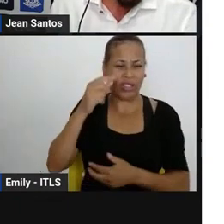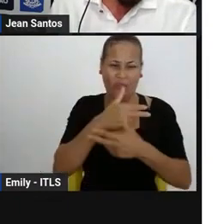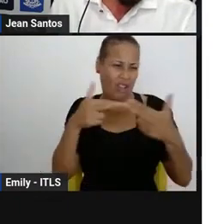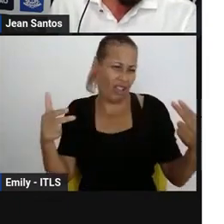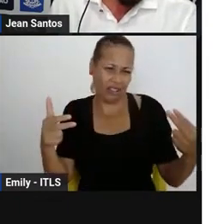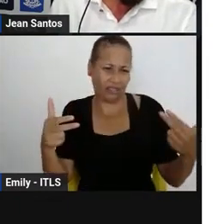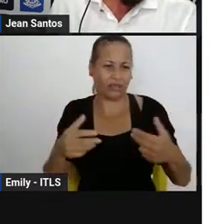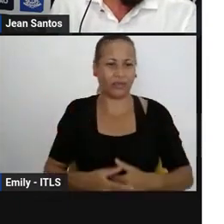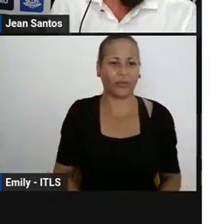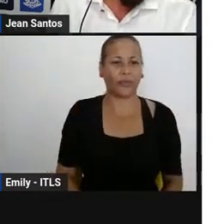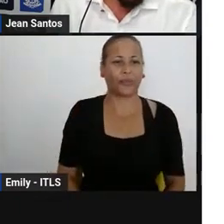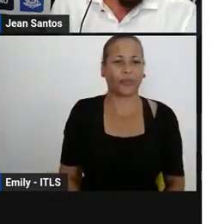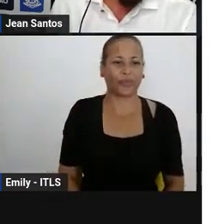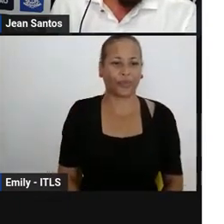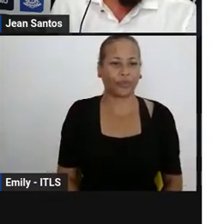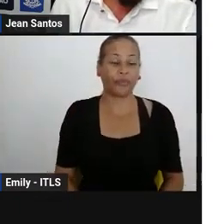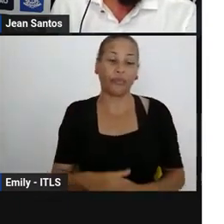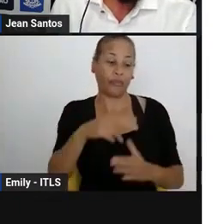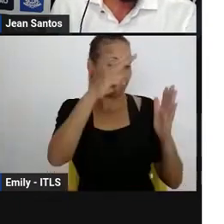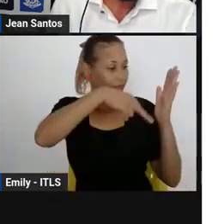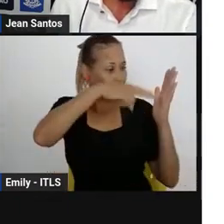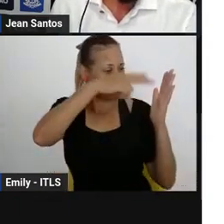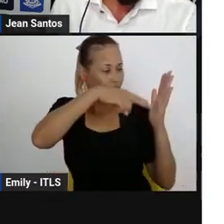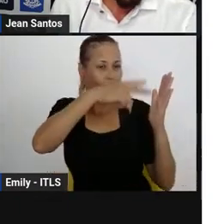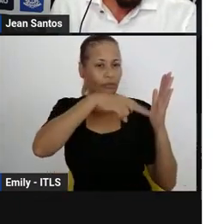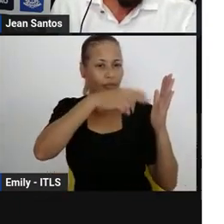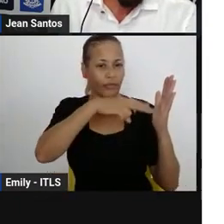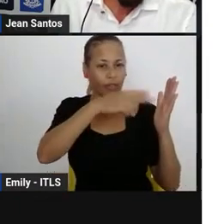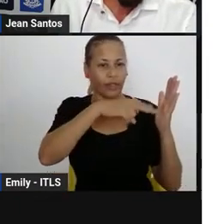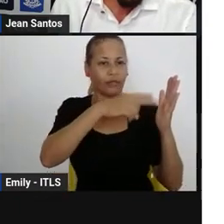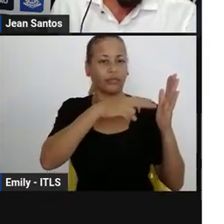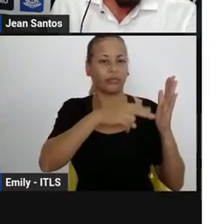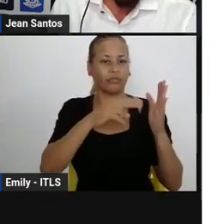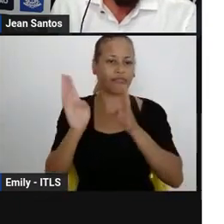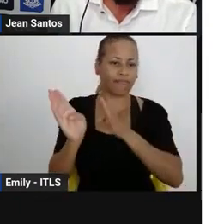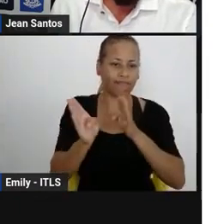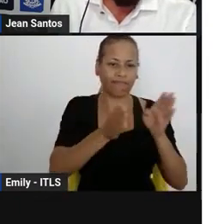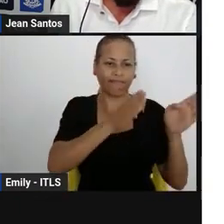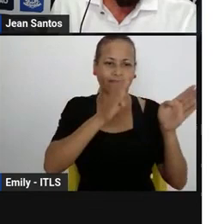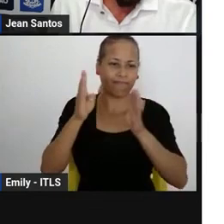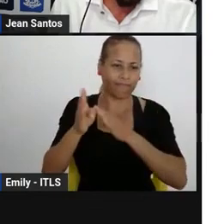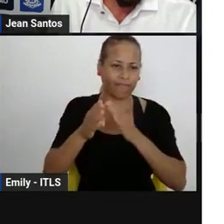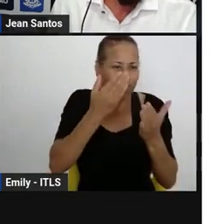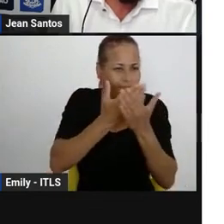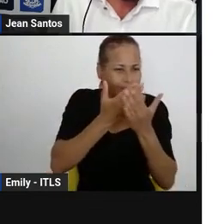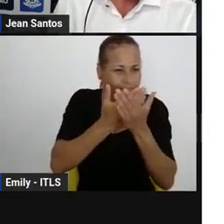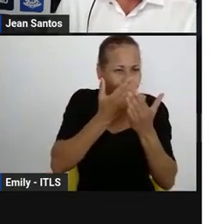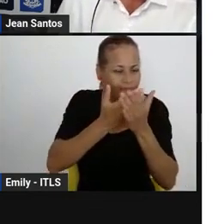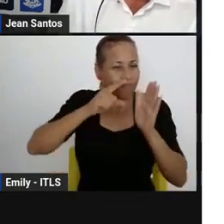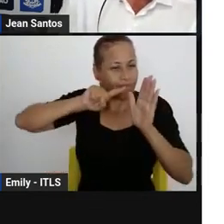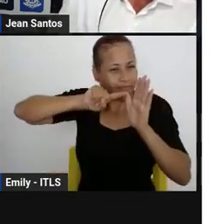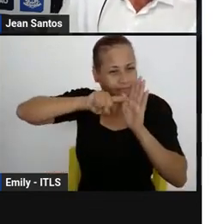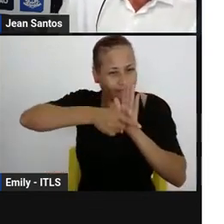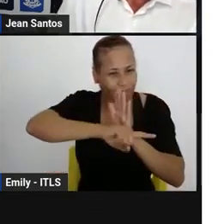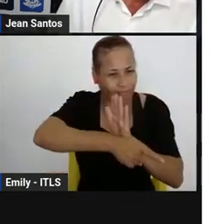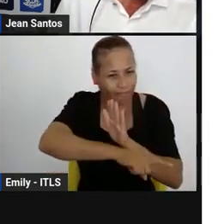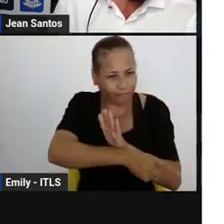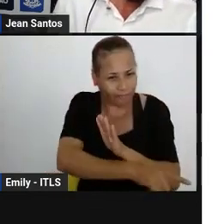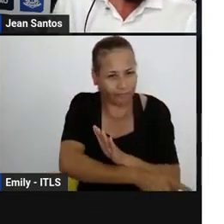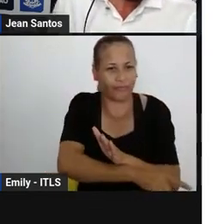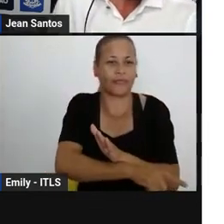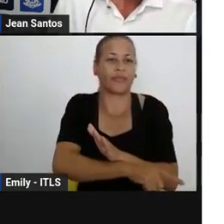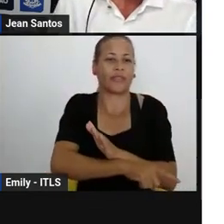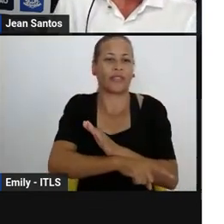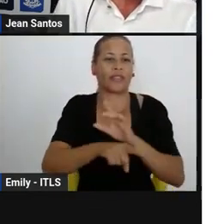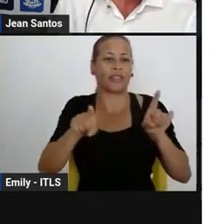leitura, literatura e produção textual vai fazer o estudo e a análise da